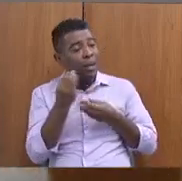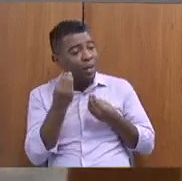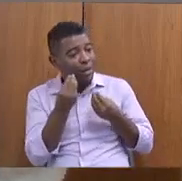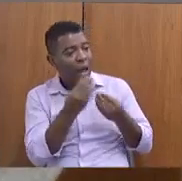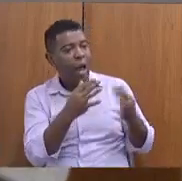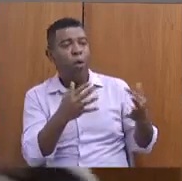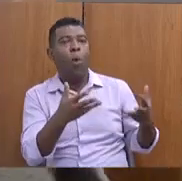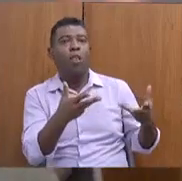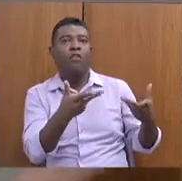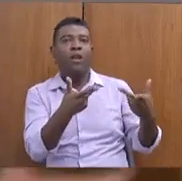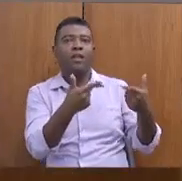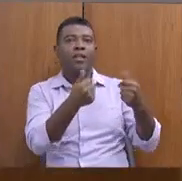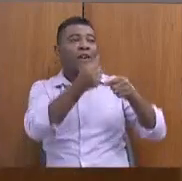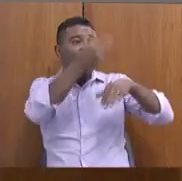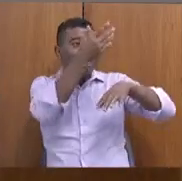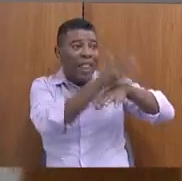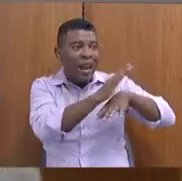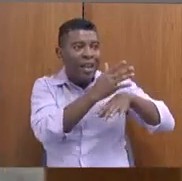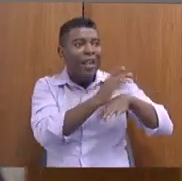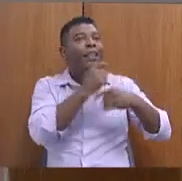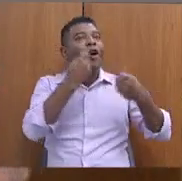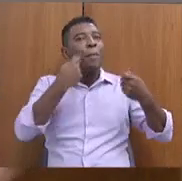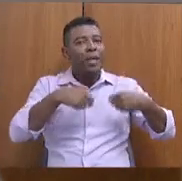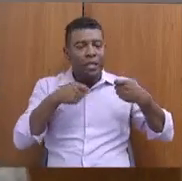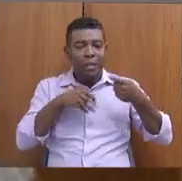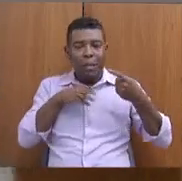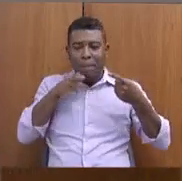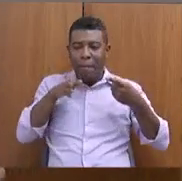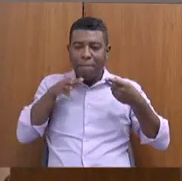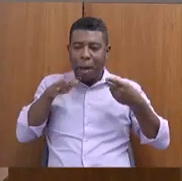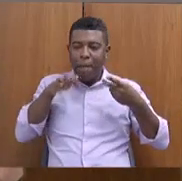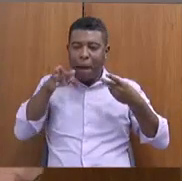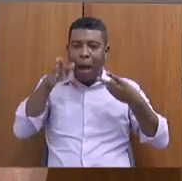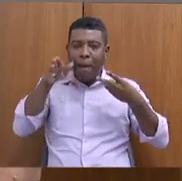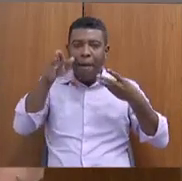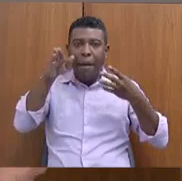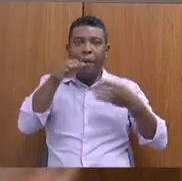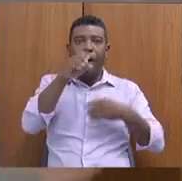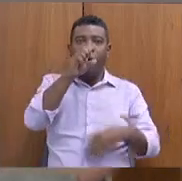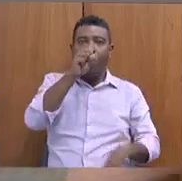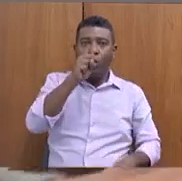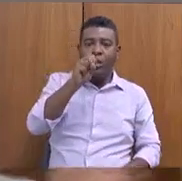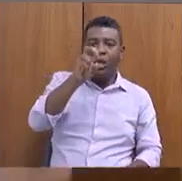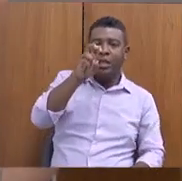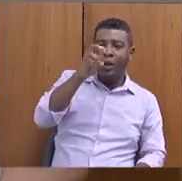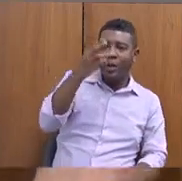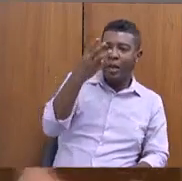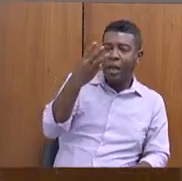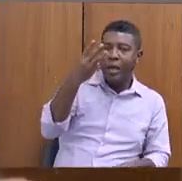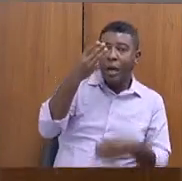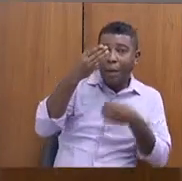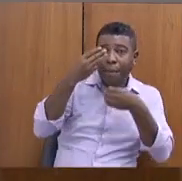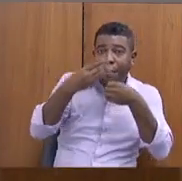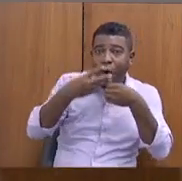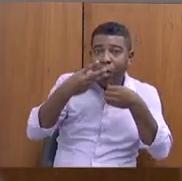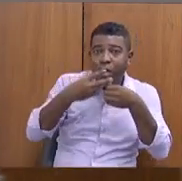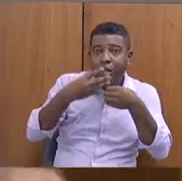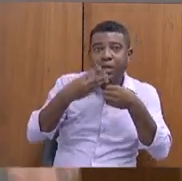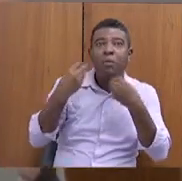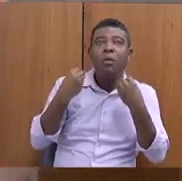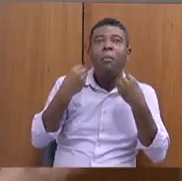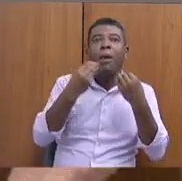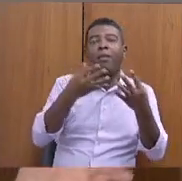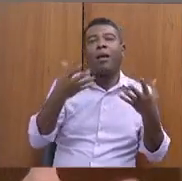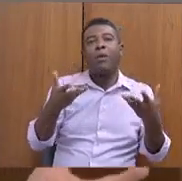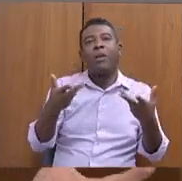Então, nós estamos conversando e indo para os 853 municípios dando essa qualificação. Possivelmente, quando aconteceu esse fato,